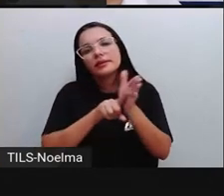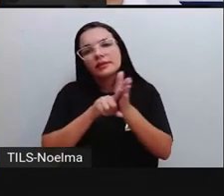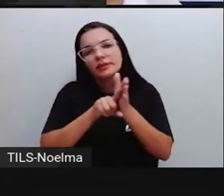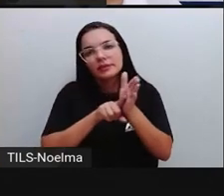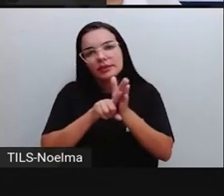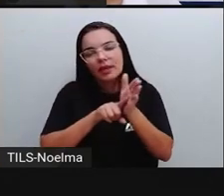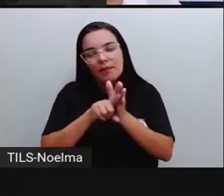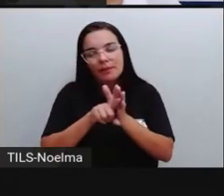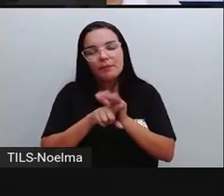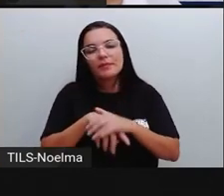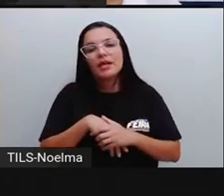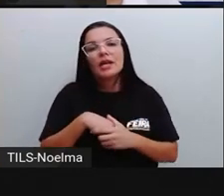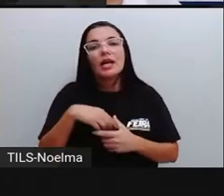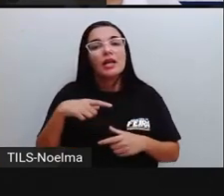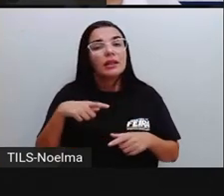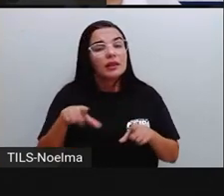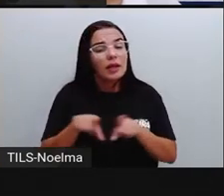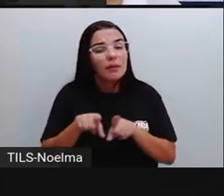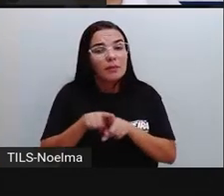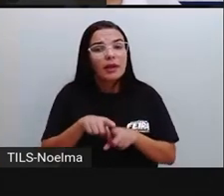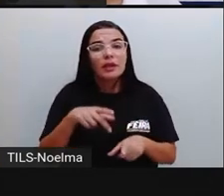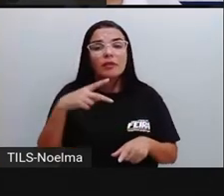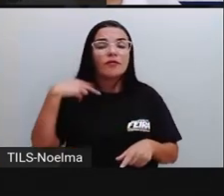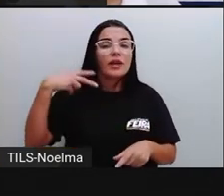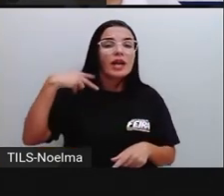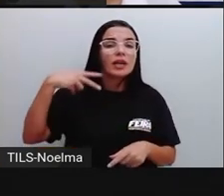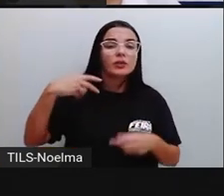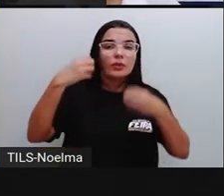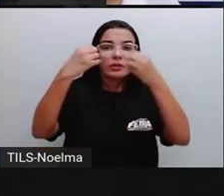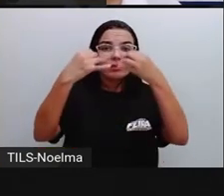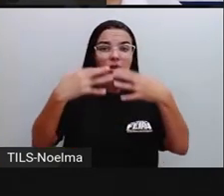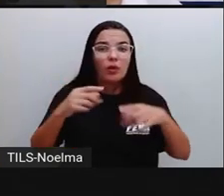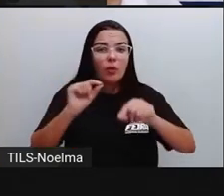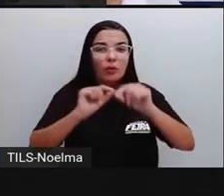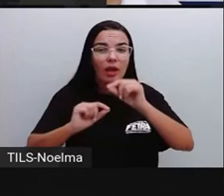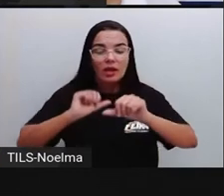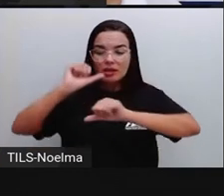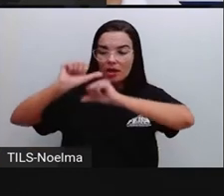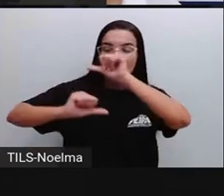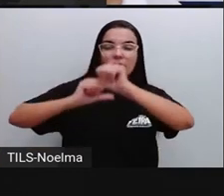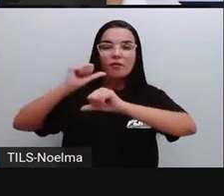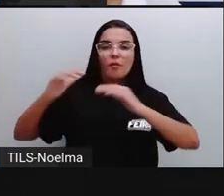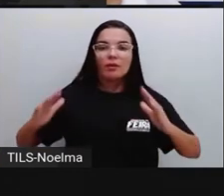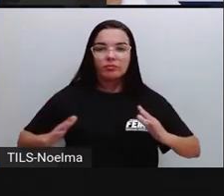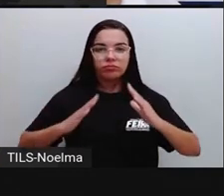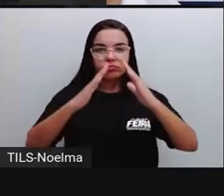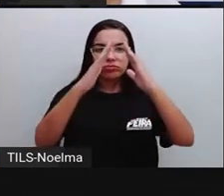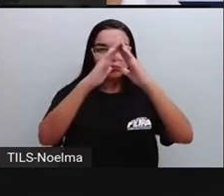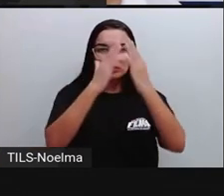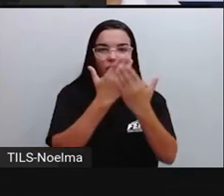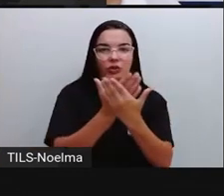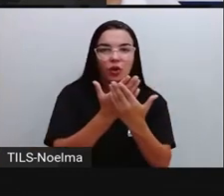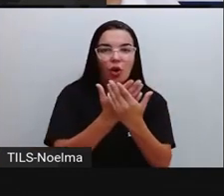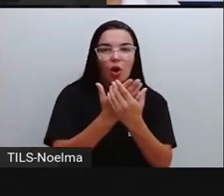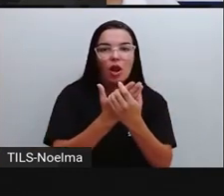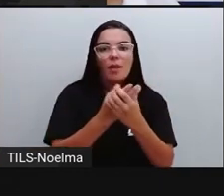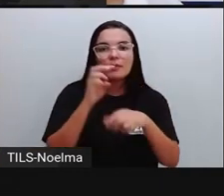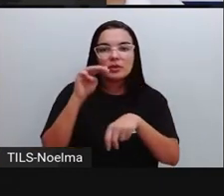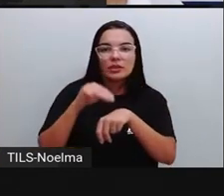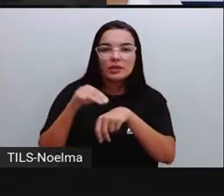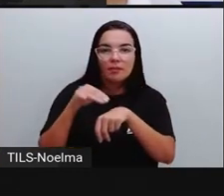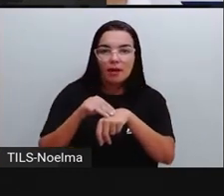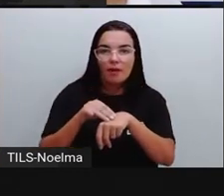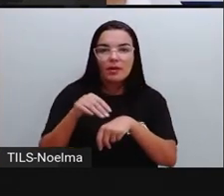mencionou a reforma de unidades da rede municipal de ensino, com o objetivo de retomar suas estruturas